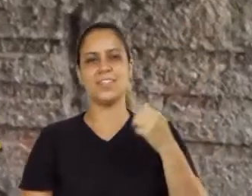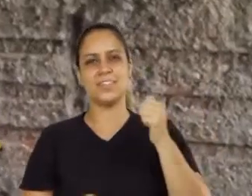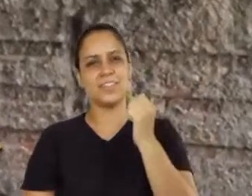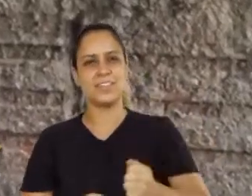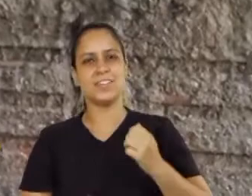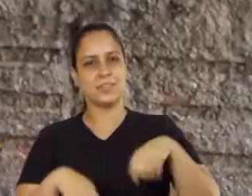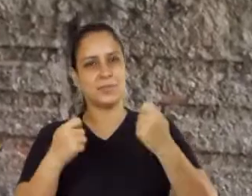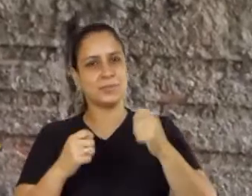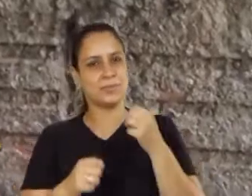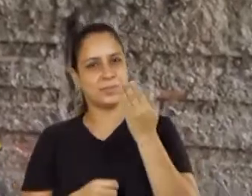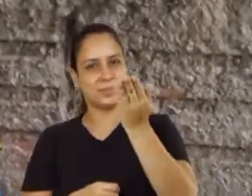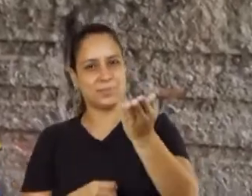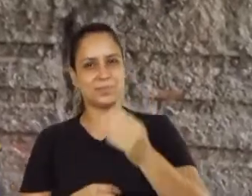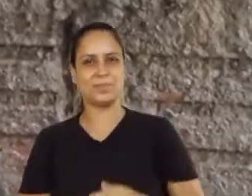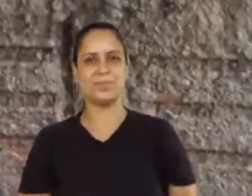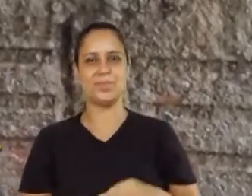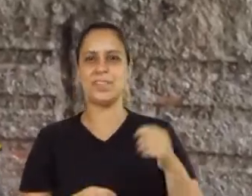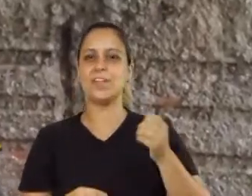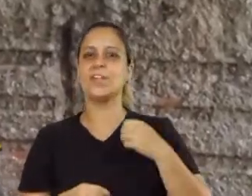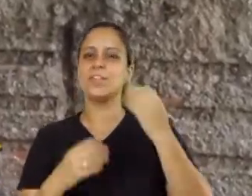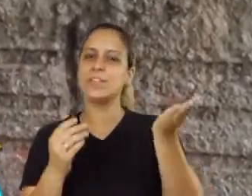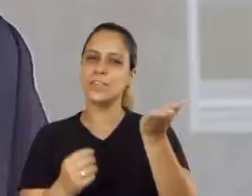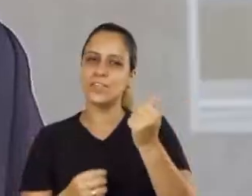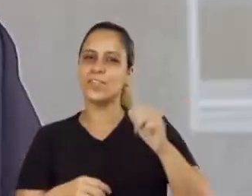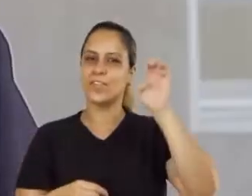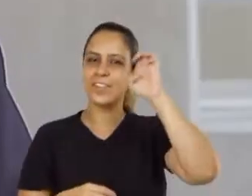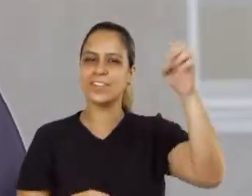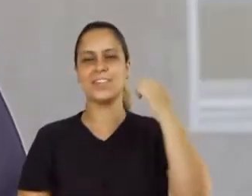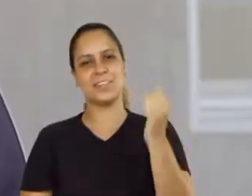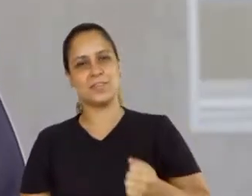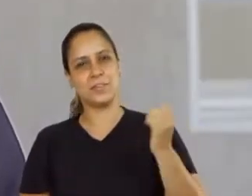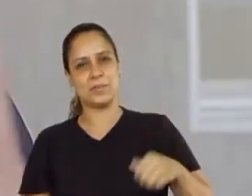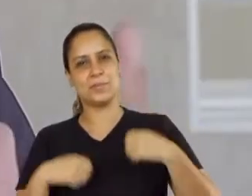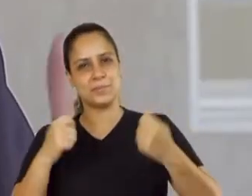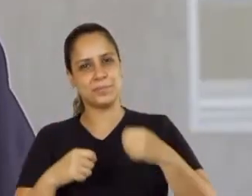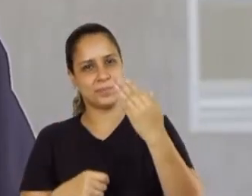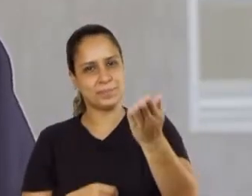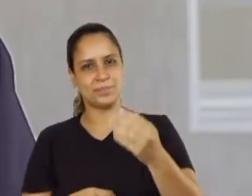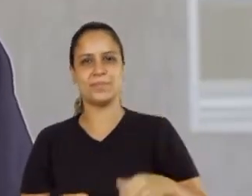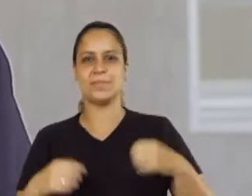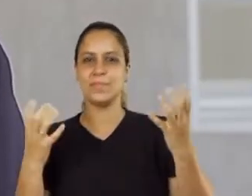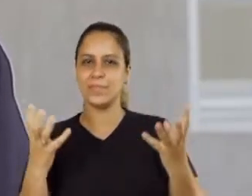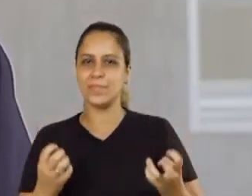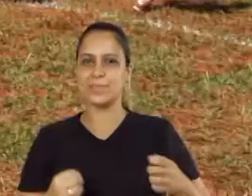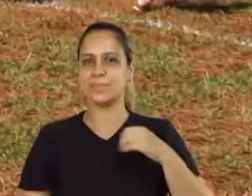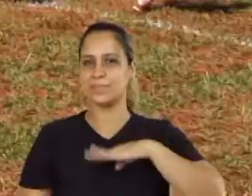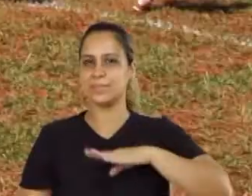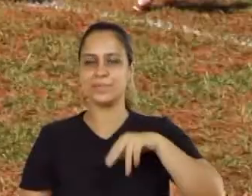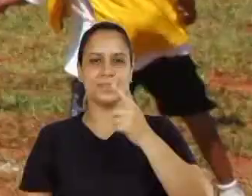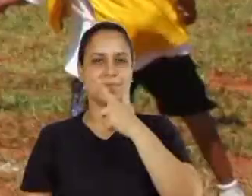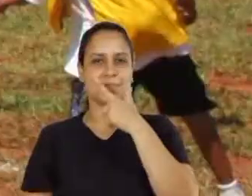Volta Edinho, volta que Araraquara precisa de você. Volta Edinho, Araraquara precisa de você.